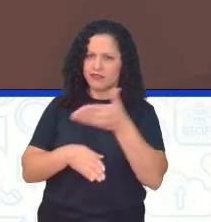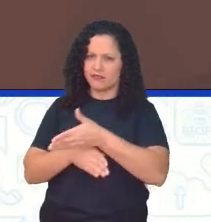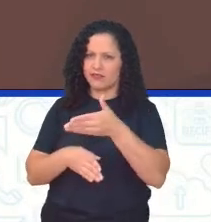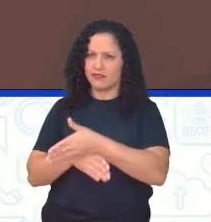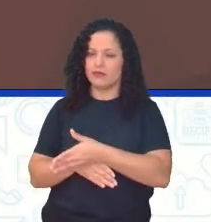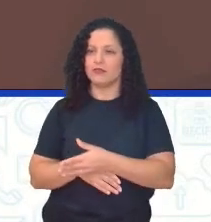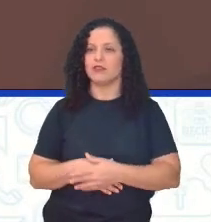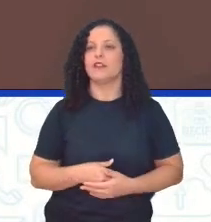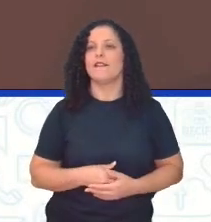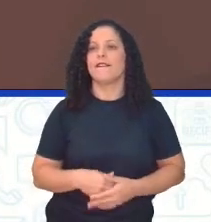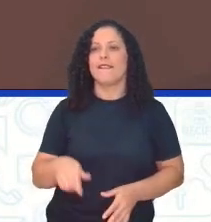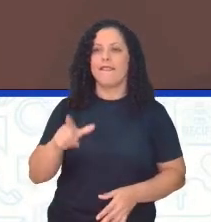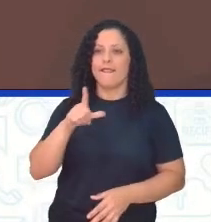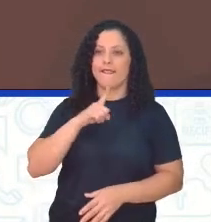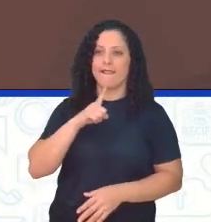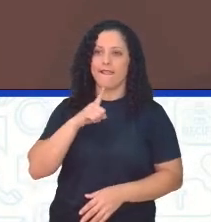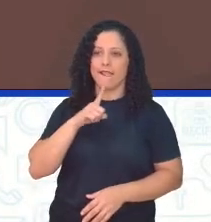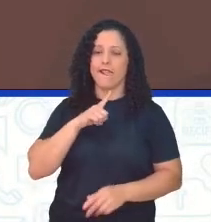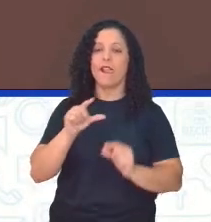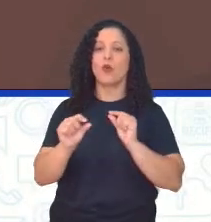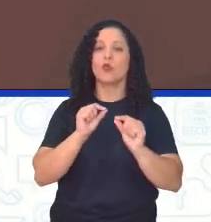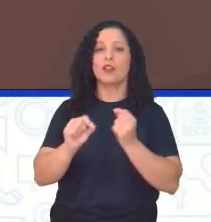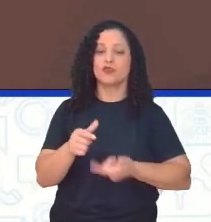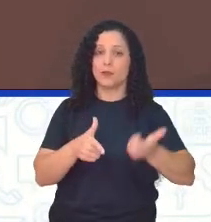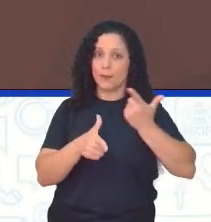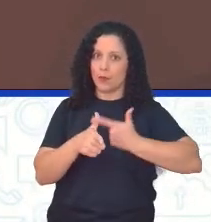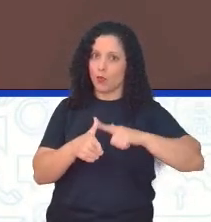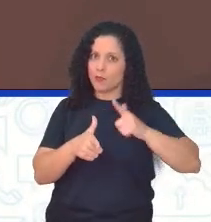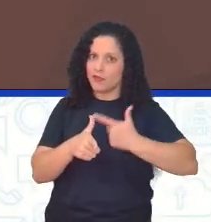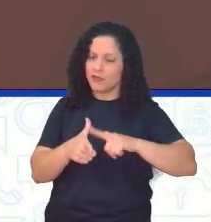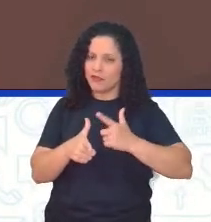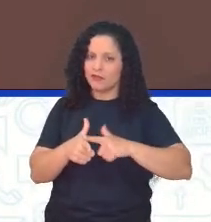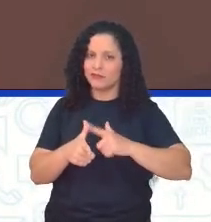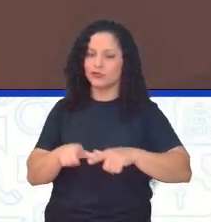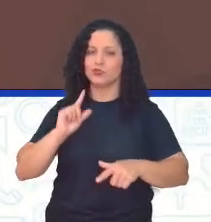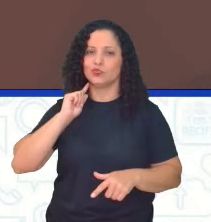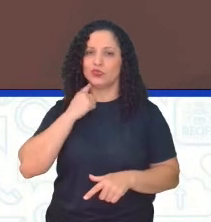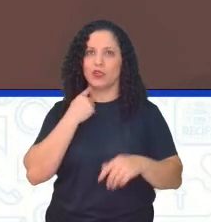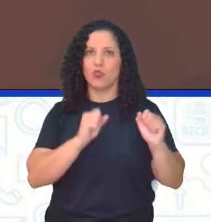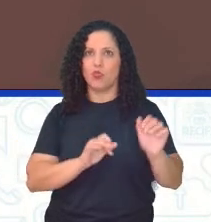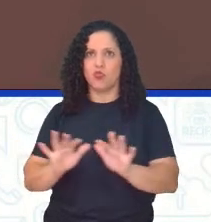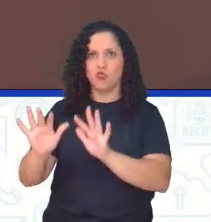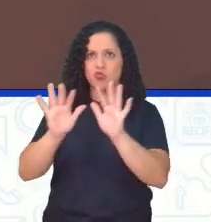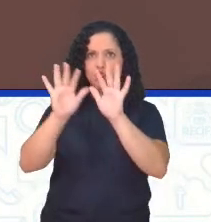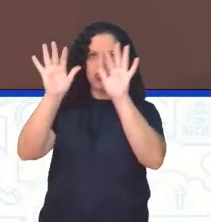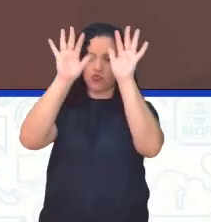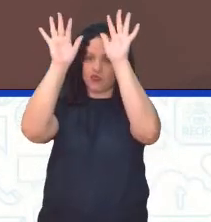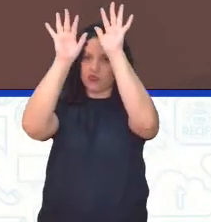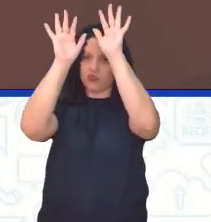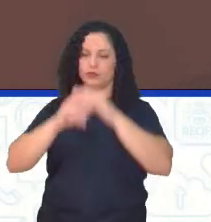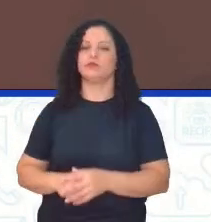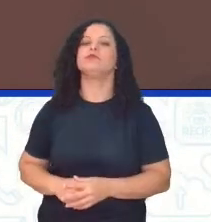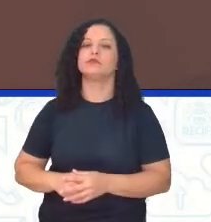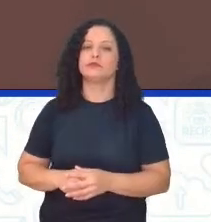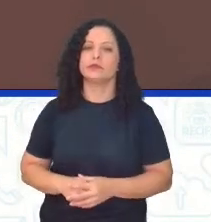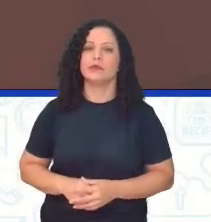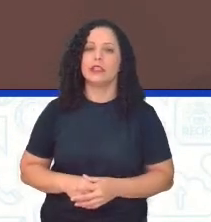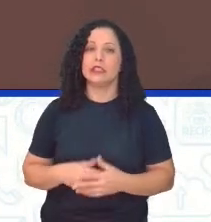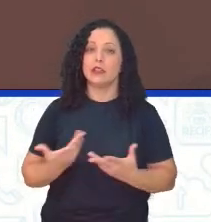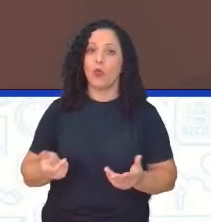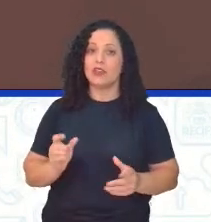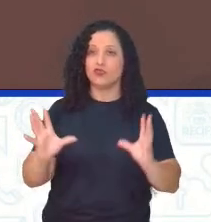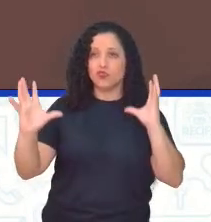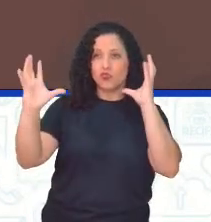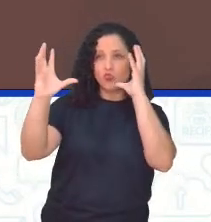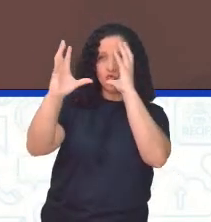Os incêndios criminosos na Amazônia viajavam milhares de quilômetros até o sudeste.